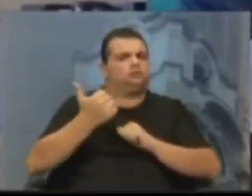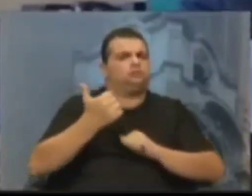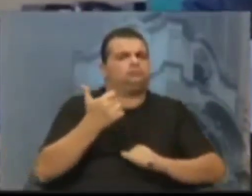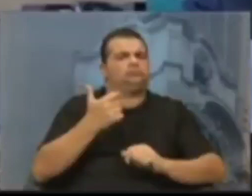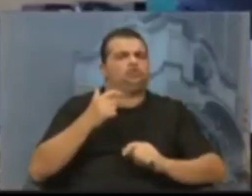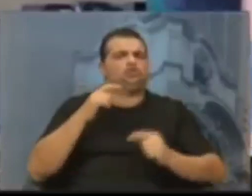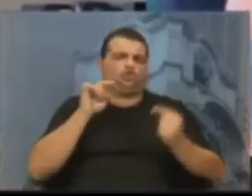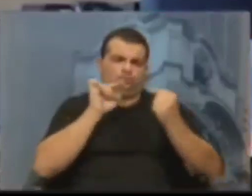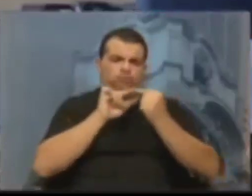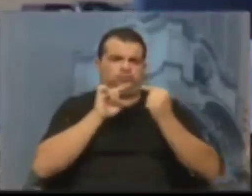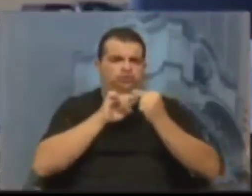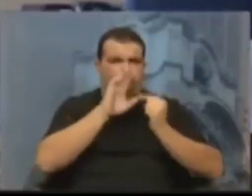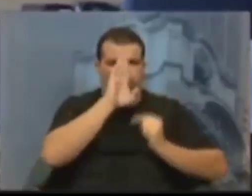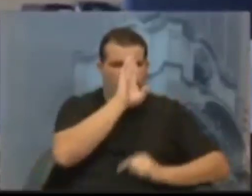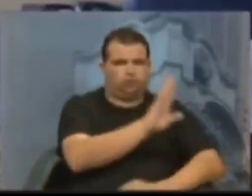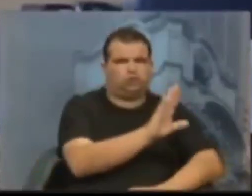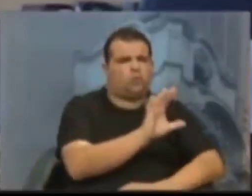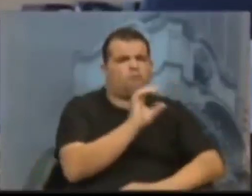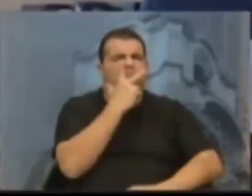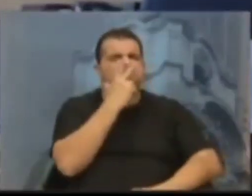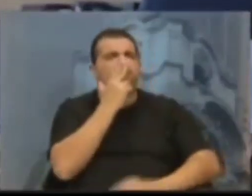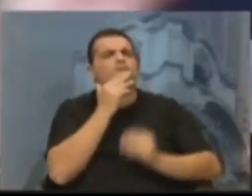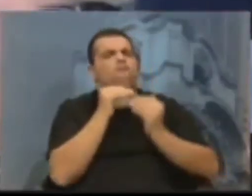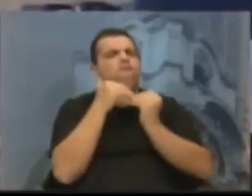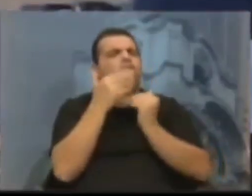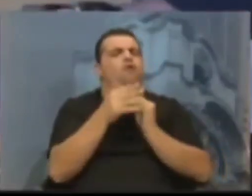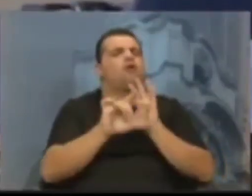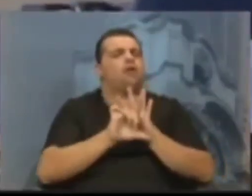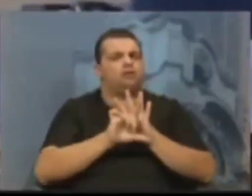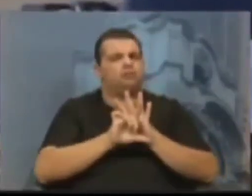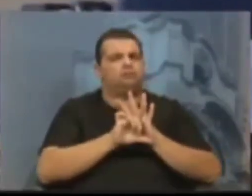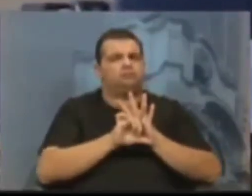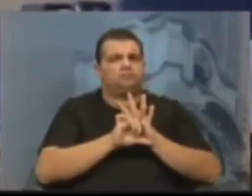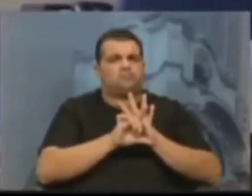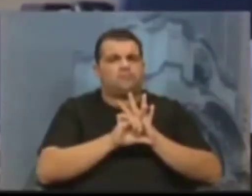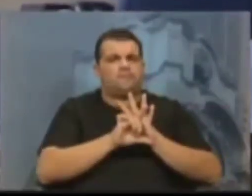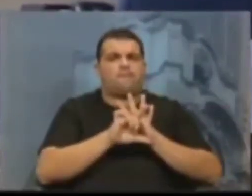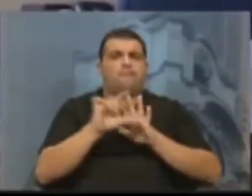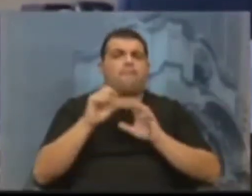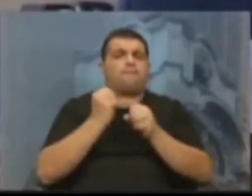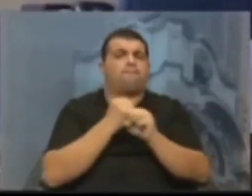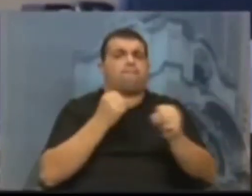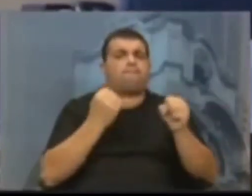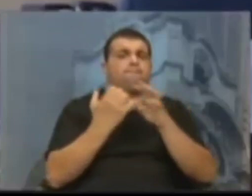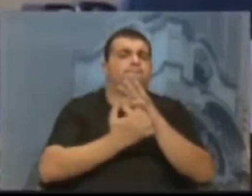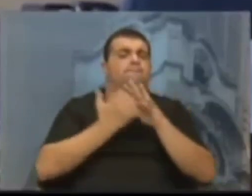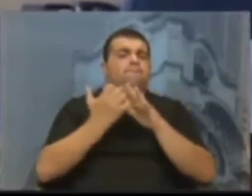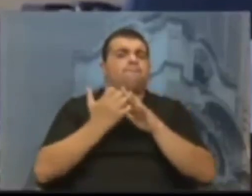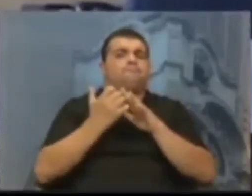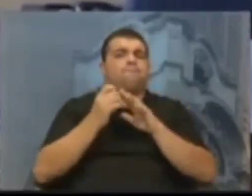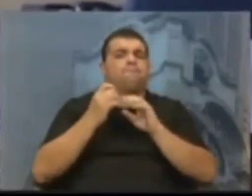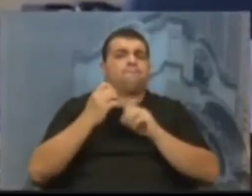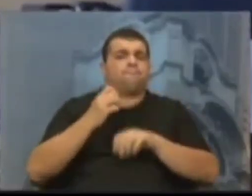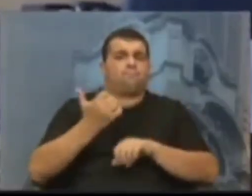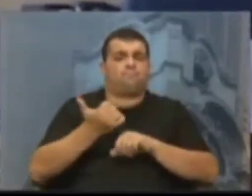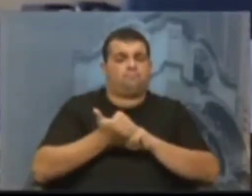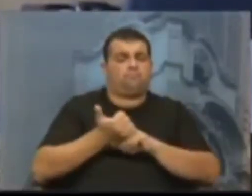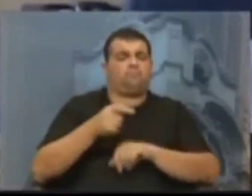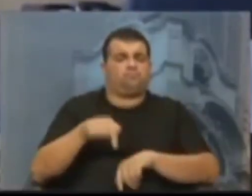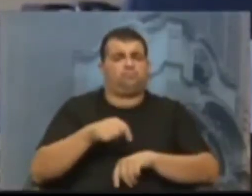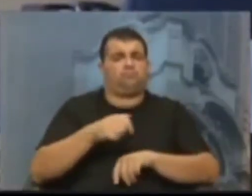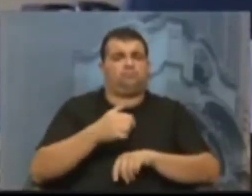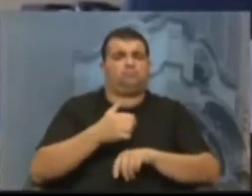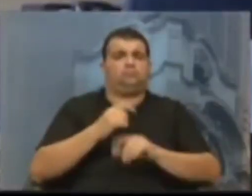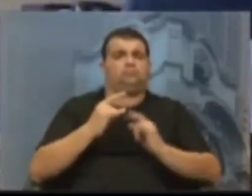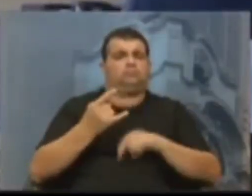direta e aparentemente ilegal com um grande empresariado da nossa capital. Então,